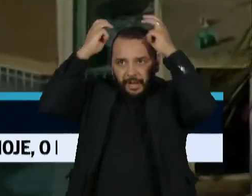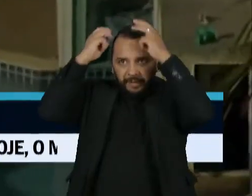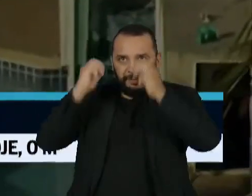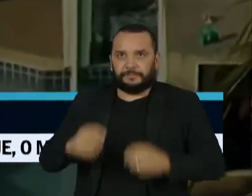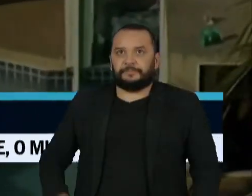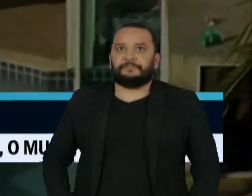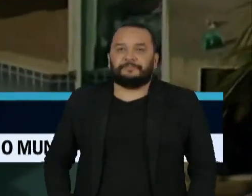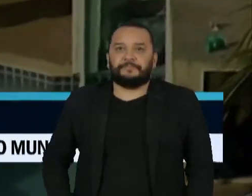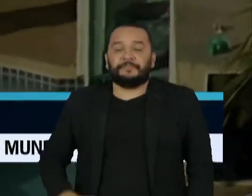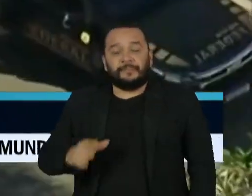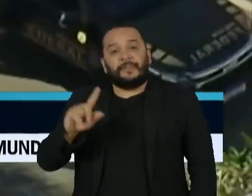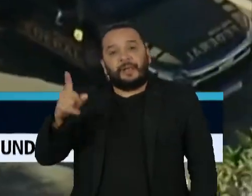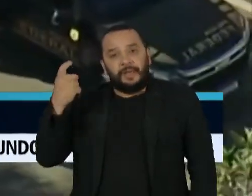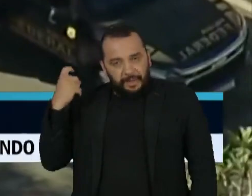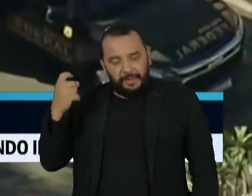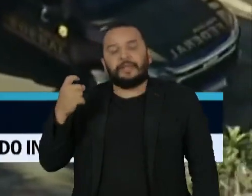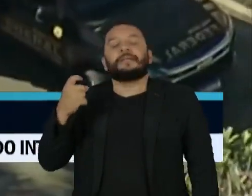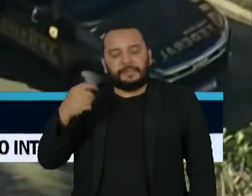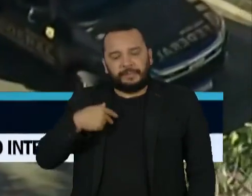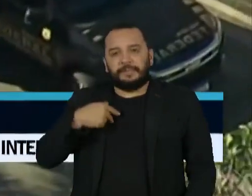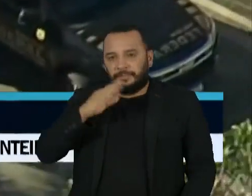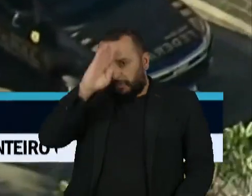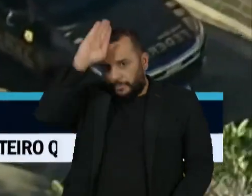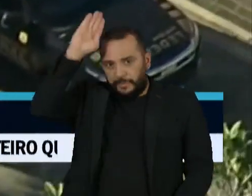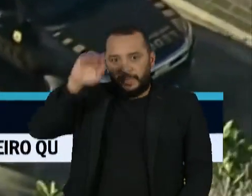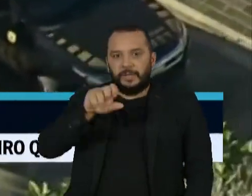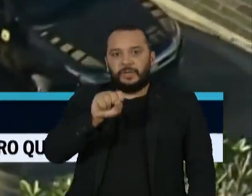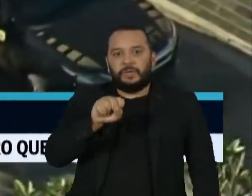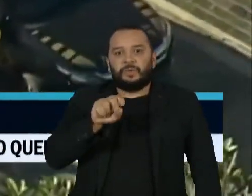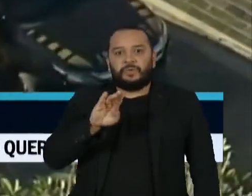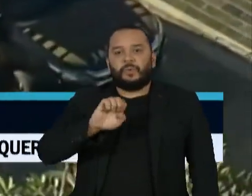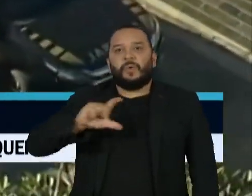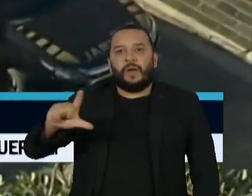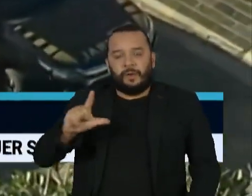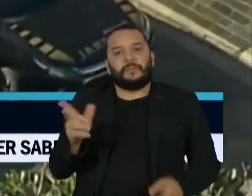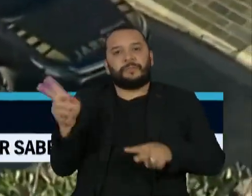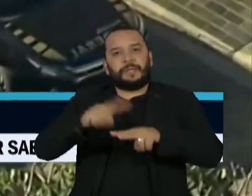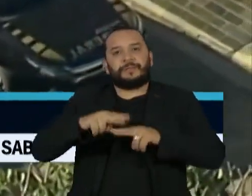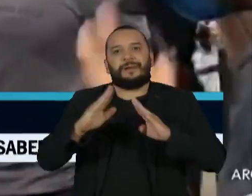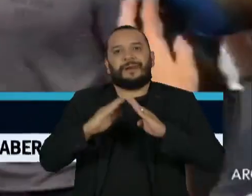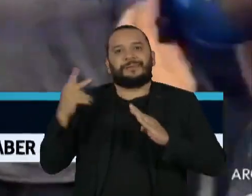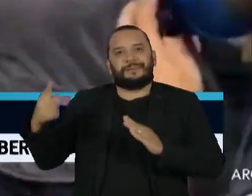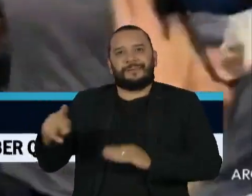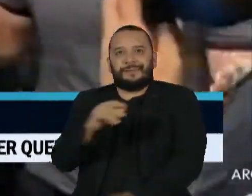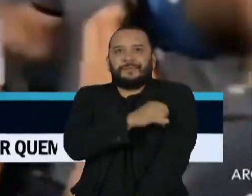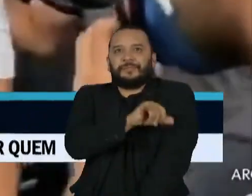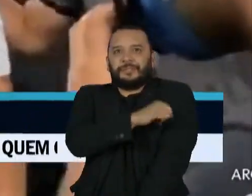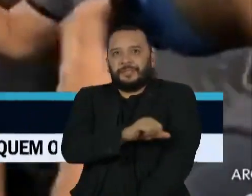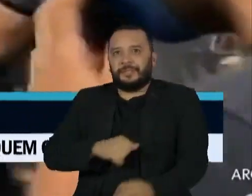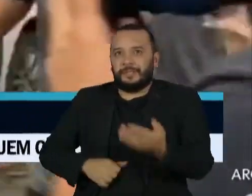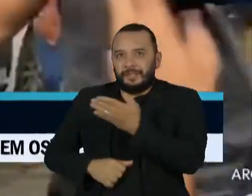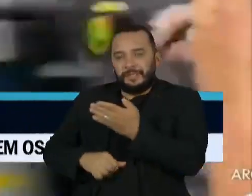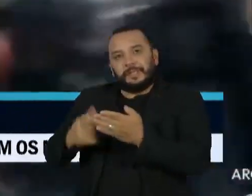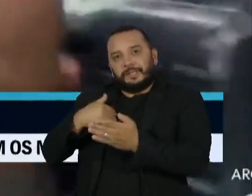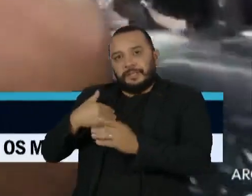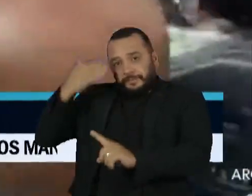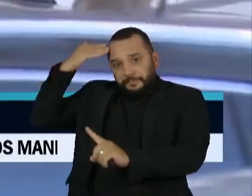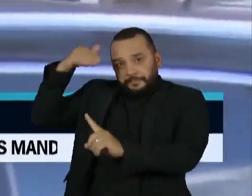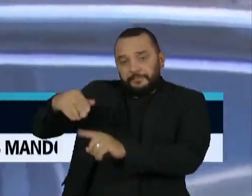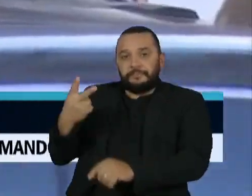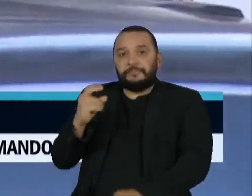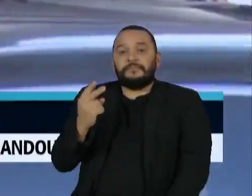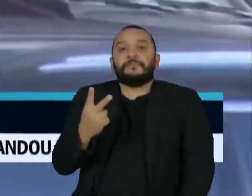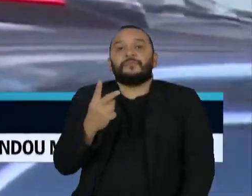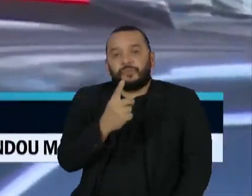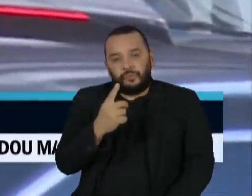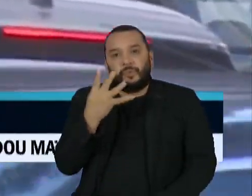O ex-bombeiro, conhecido como Suel, foi preso na casa dele, no recreio dos Bandeirantes, Rio de Janeiro. Ele foi condenado em 2021 a